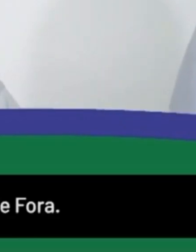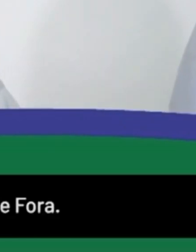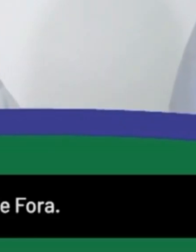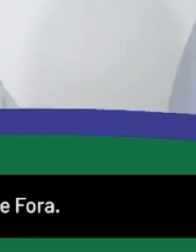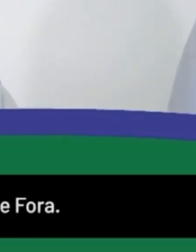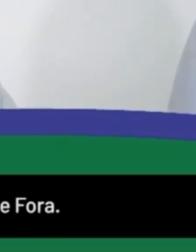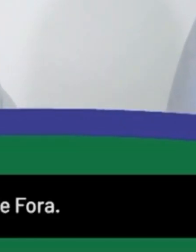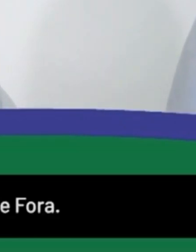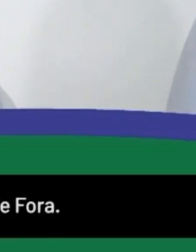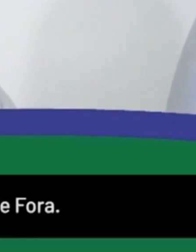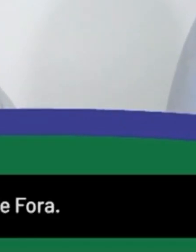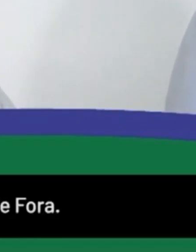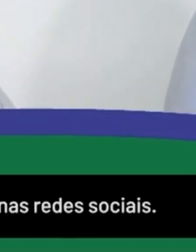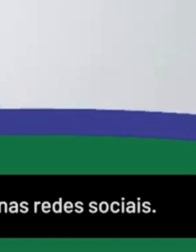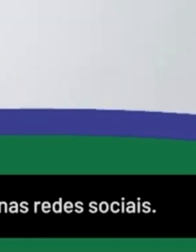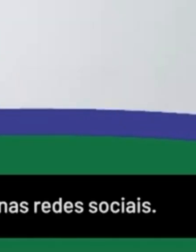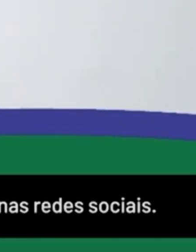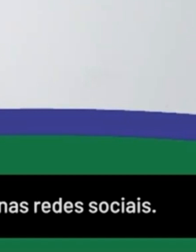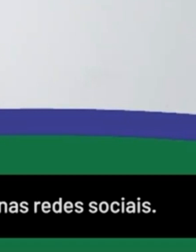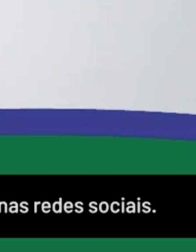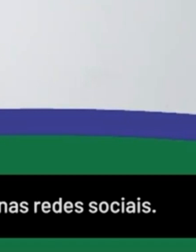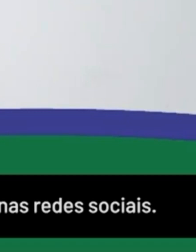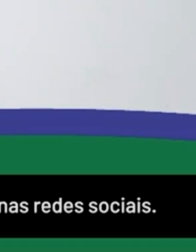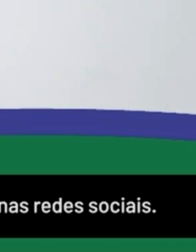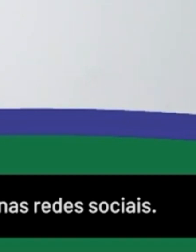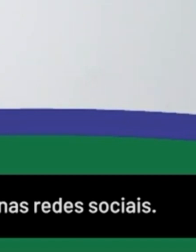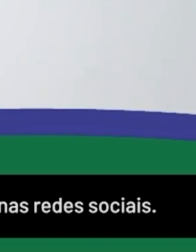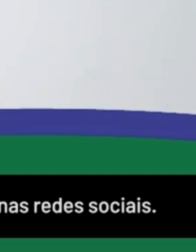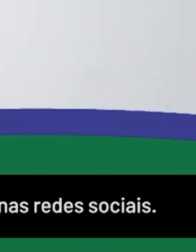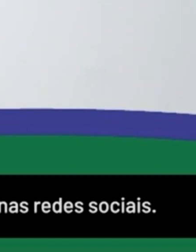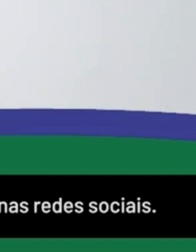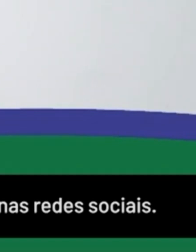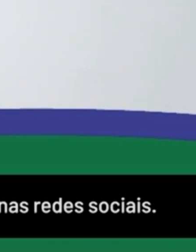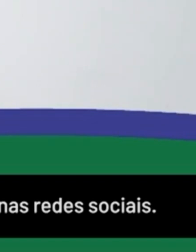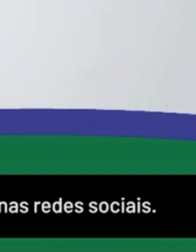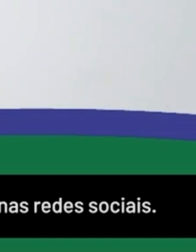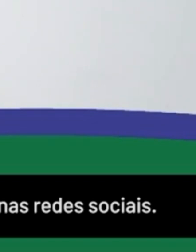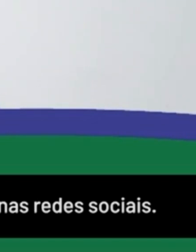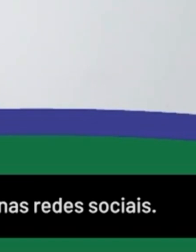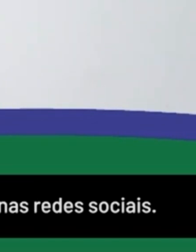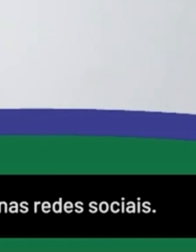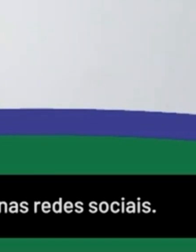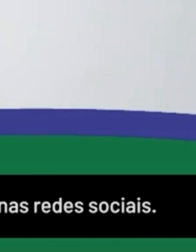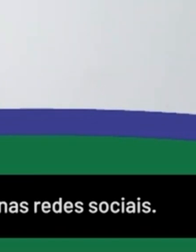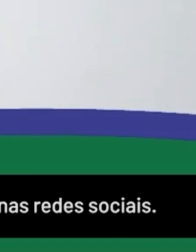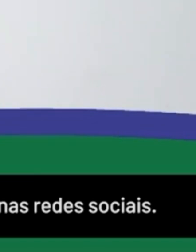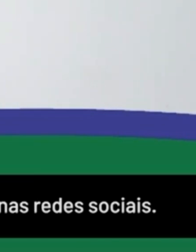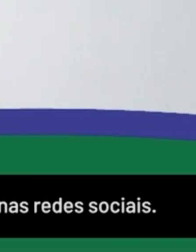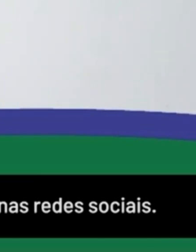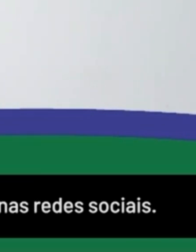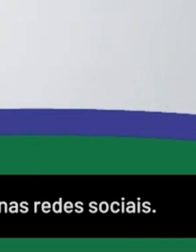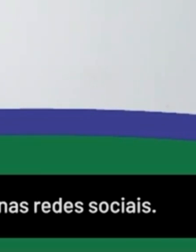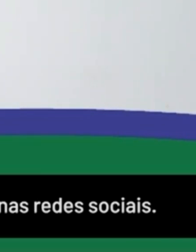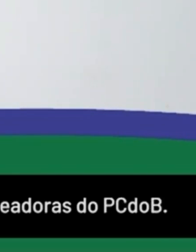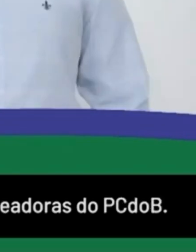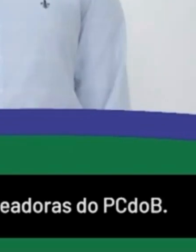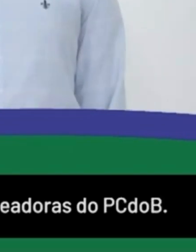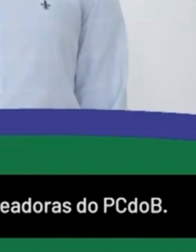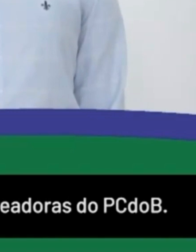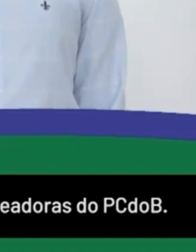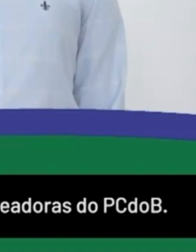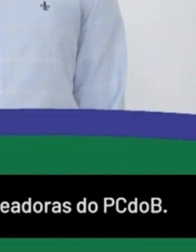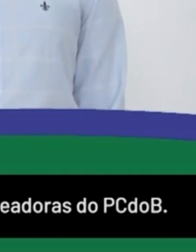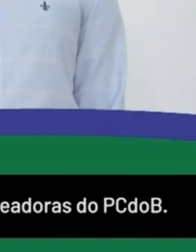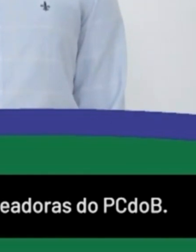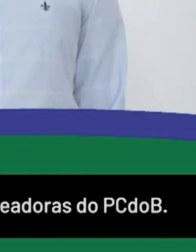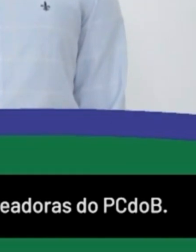população, vamos governar junto de fora. Nosso tempo é curto, mas as ideias são muitas e são boas. Nos sigam nas redes sociais. Um